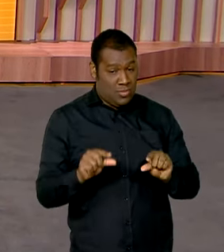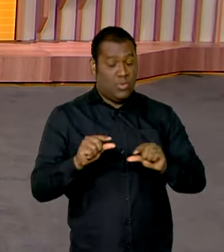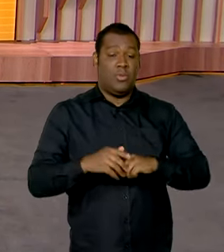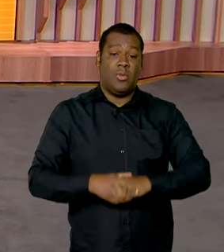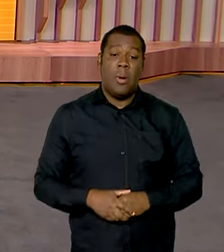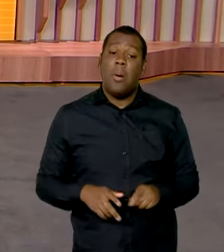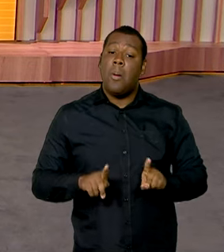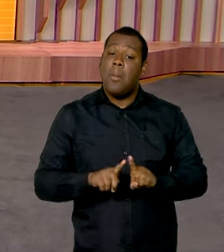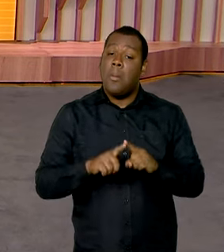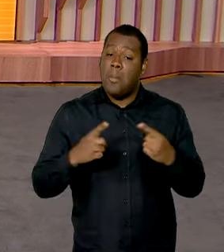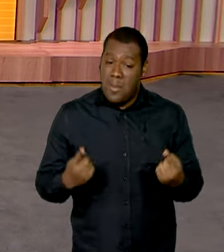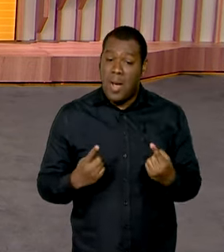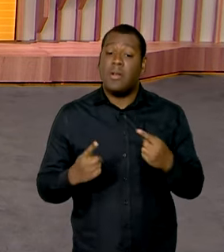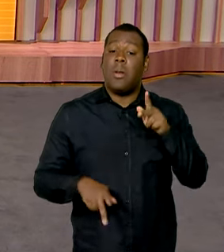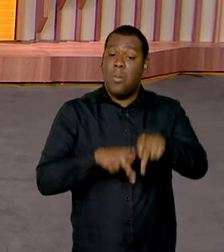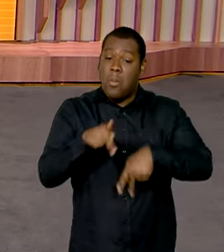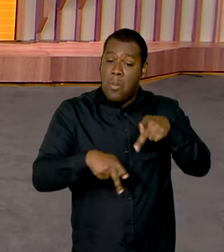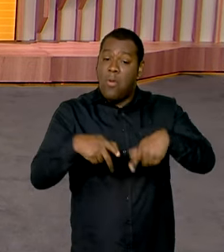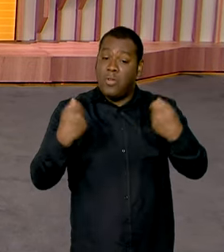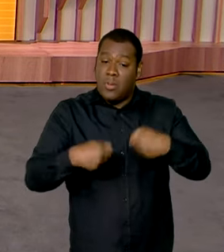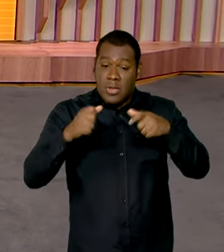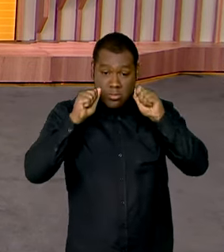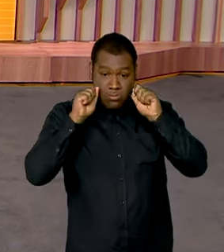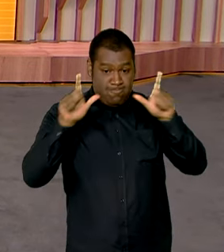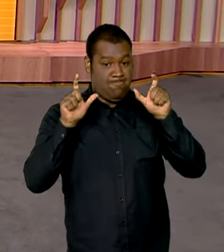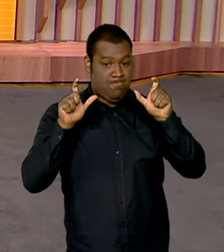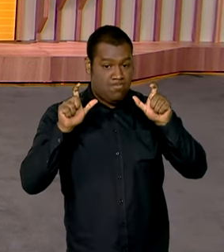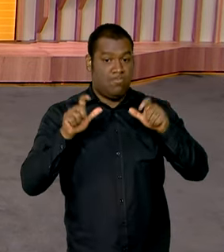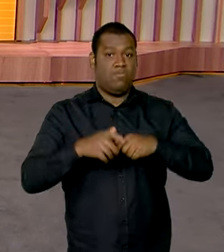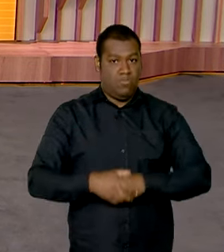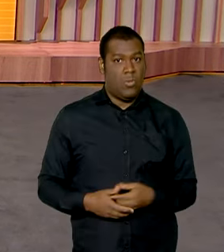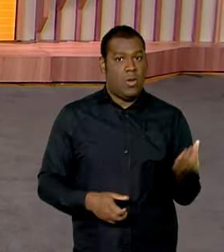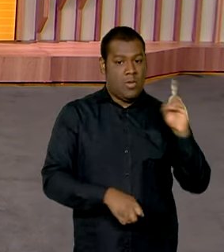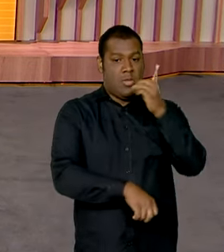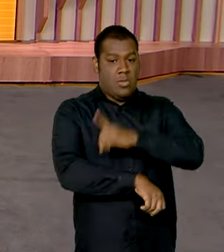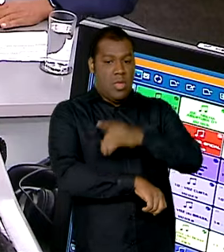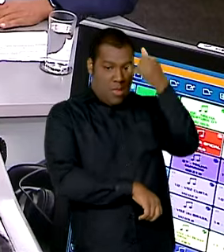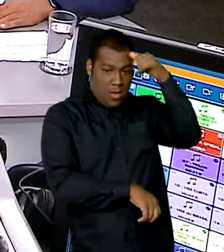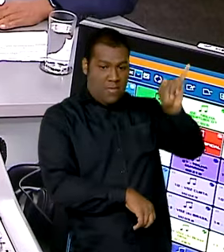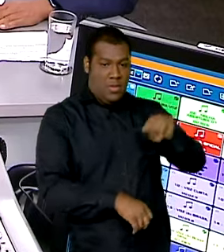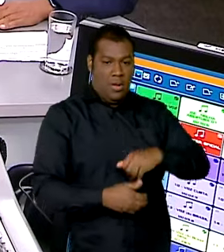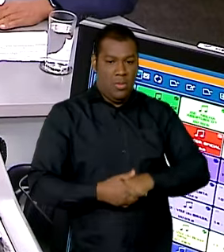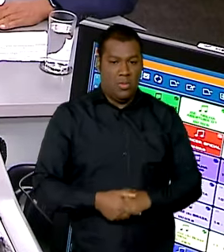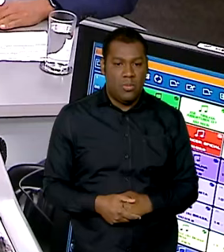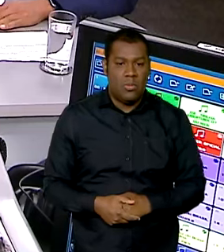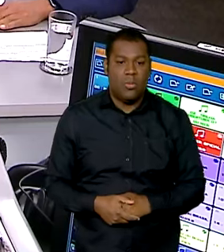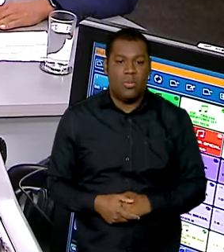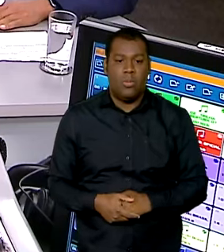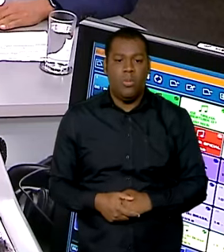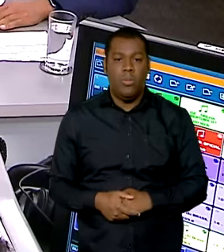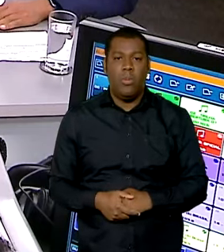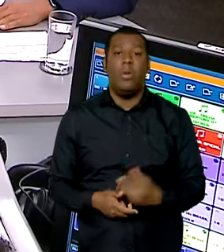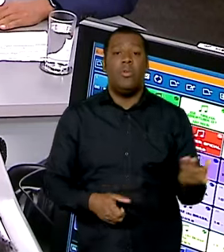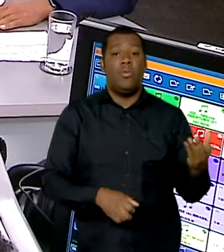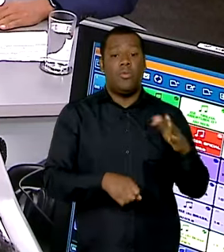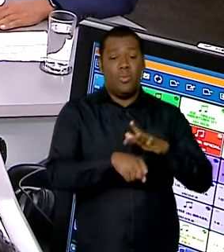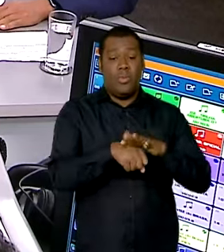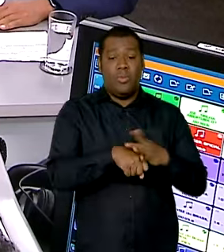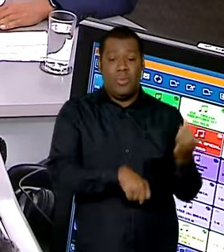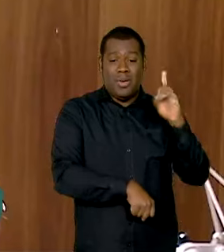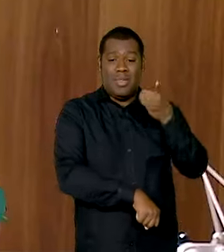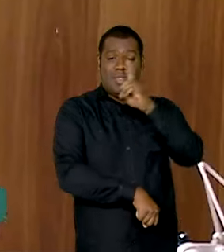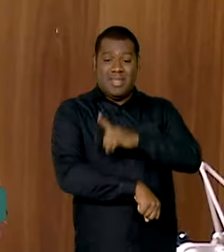gente, vamos combinar que a população precisa manter o alerta contra essa doença. De fato, a dengue é uma doença